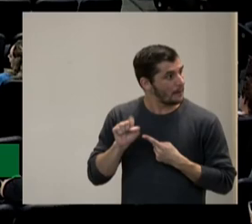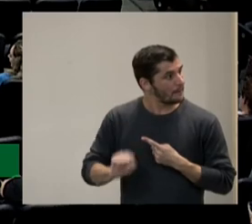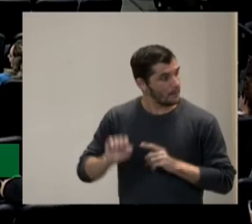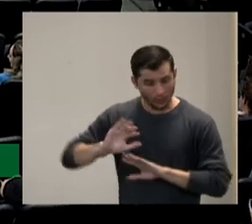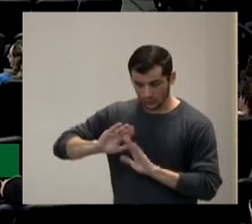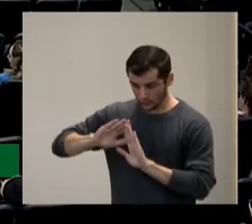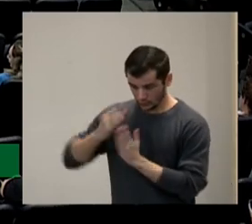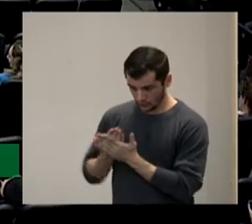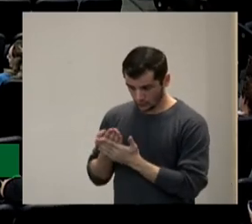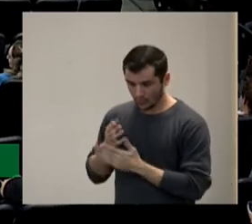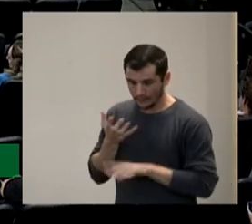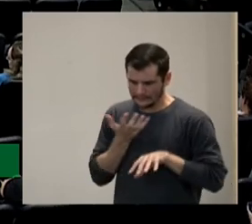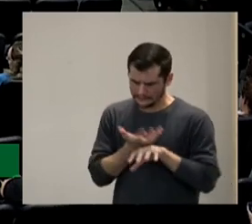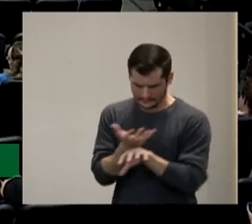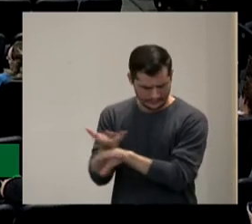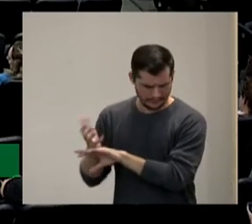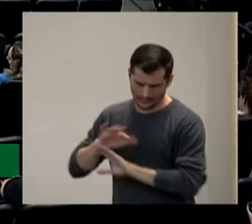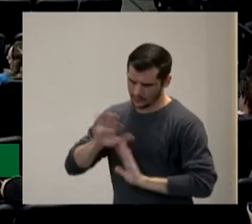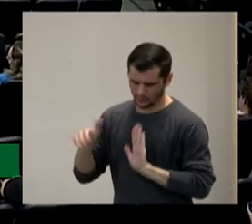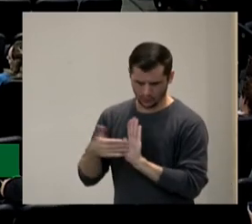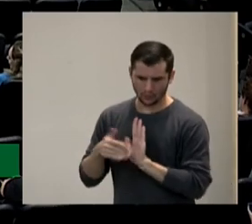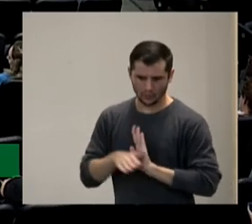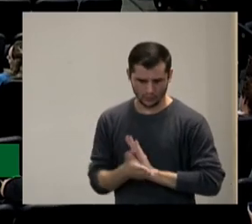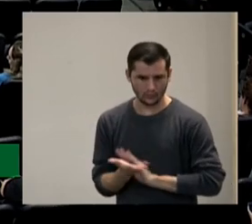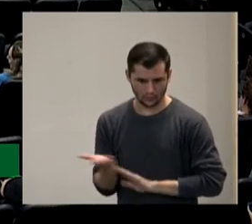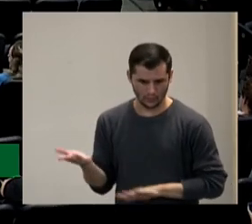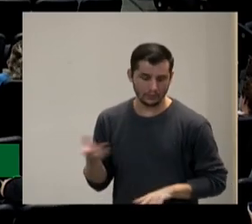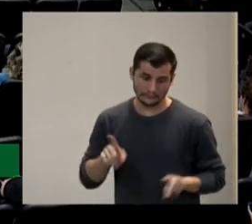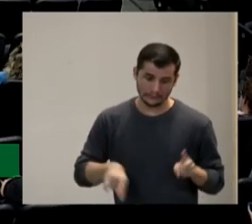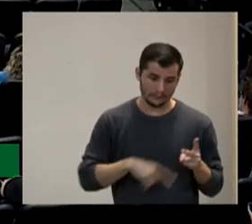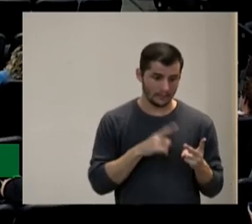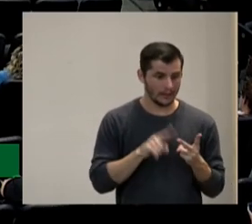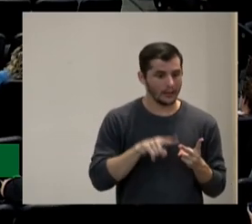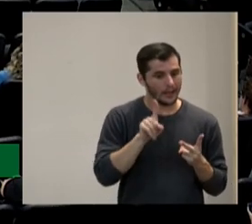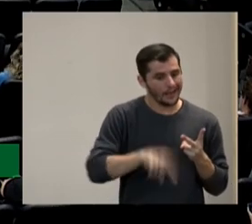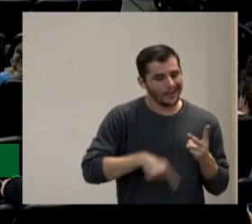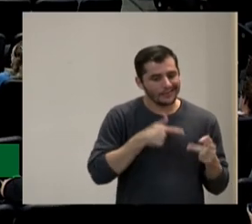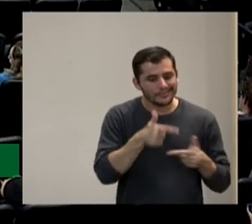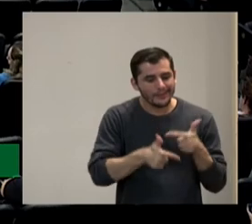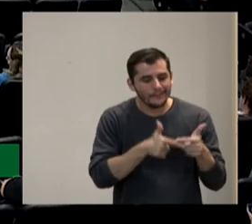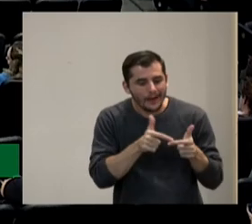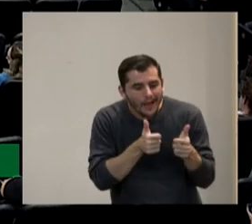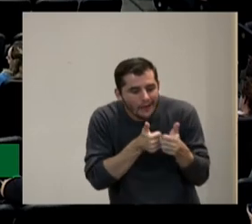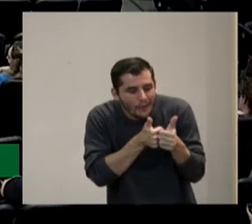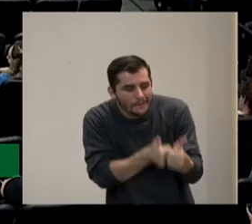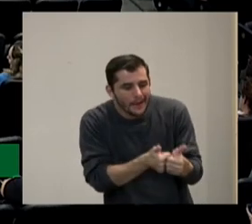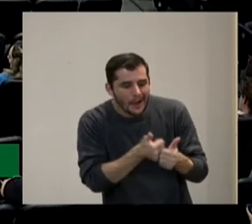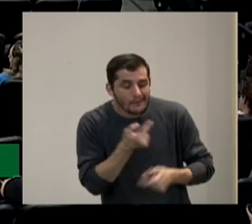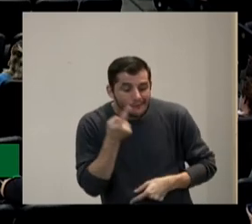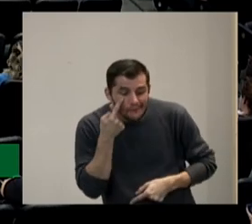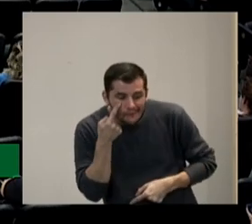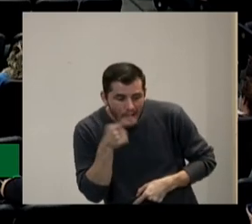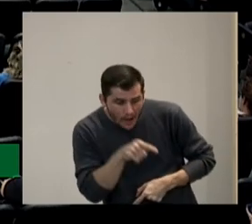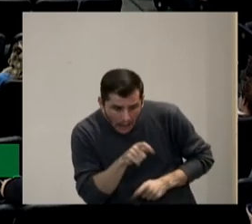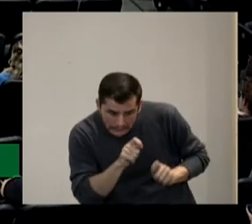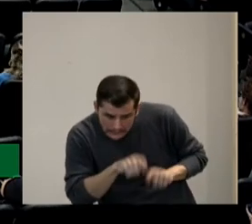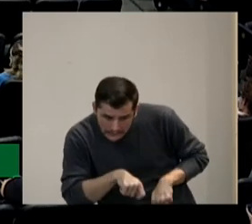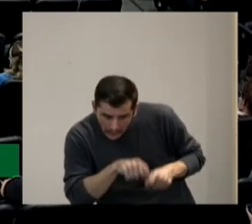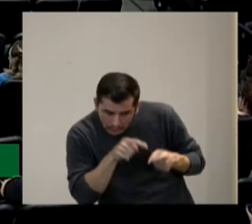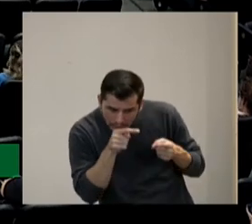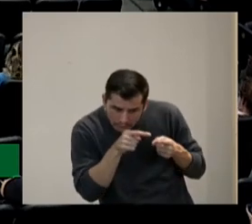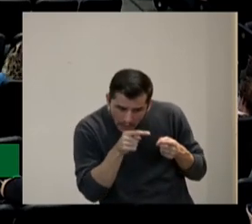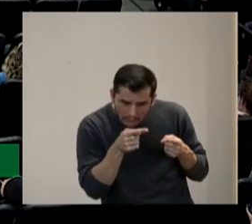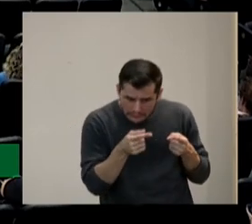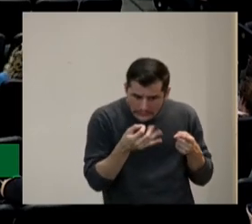para todas as disciplinas e dois com um trabalho de acompanhamento que verifique se esse ponto está bem